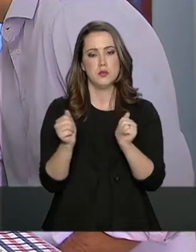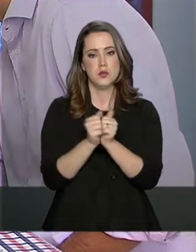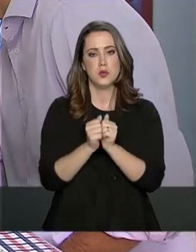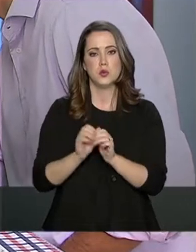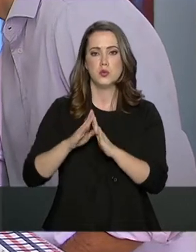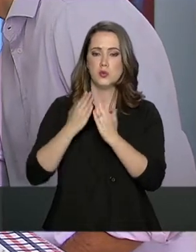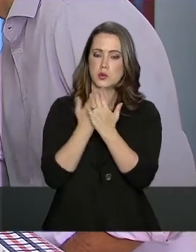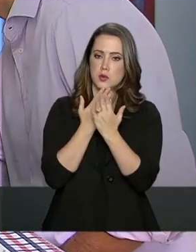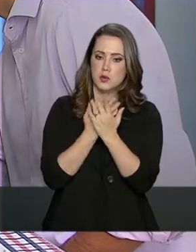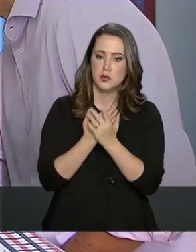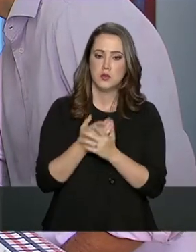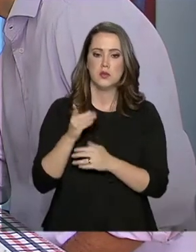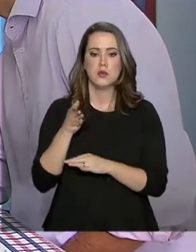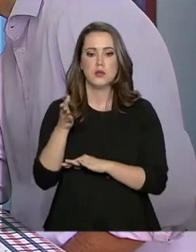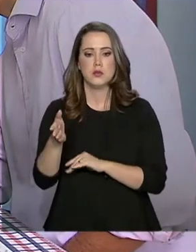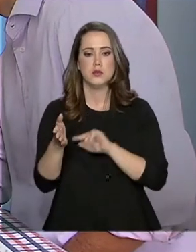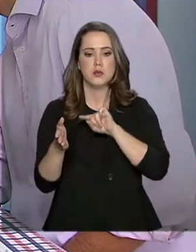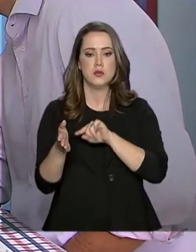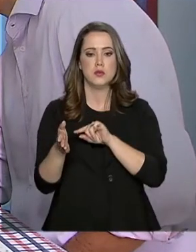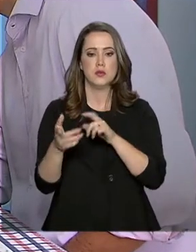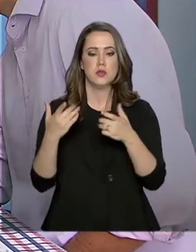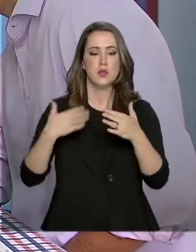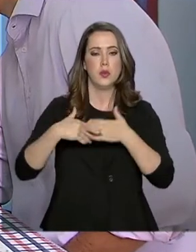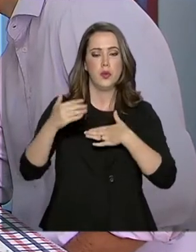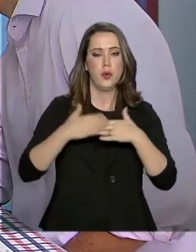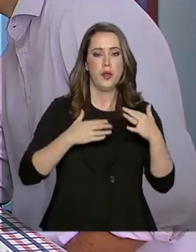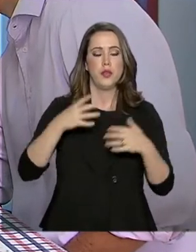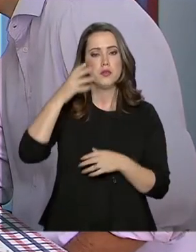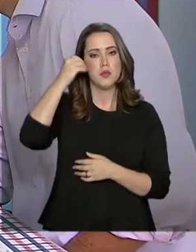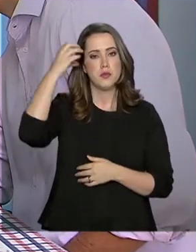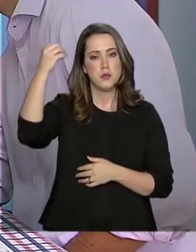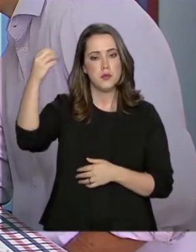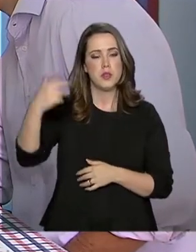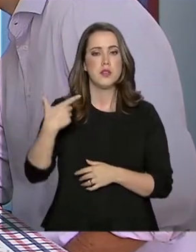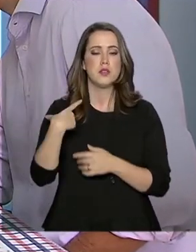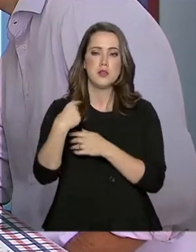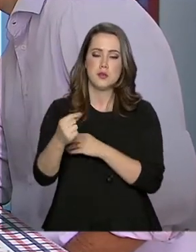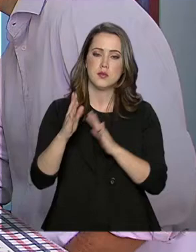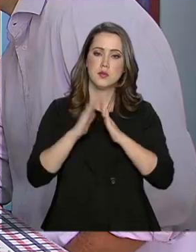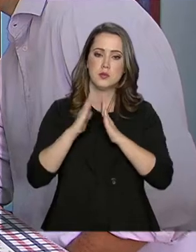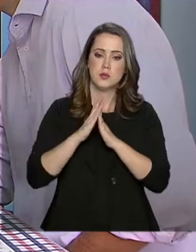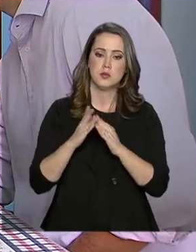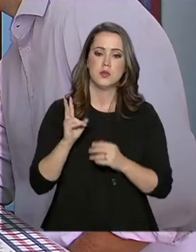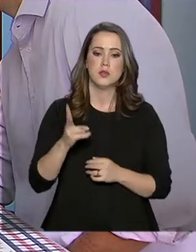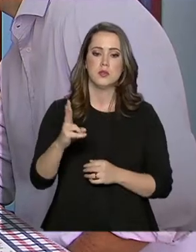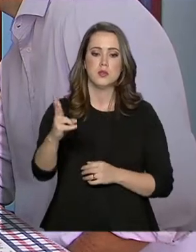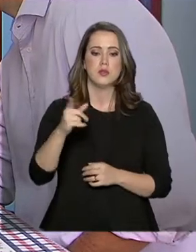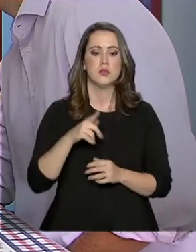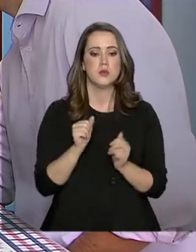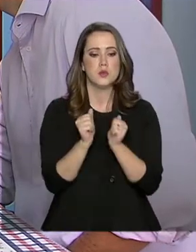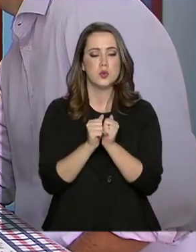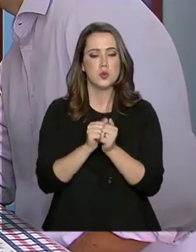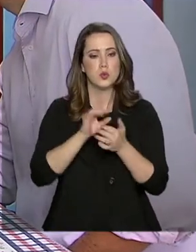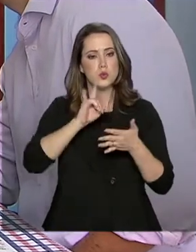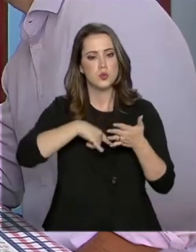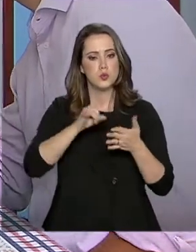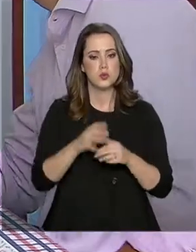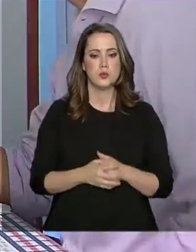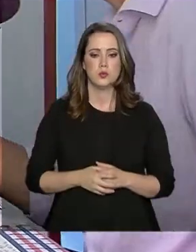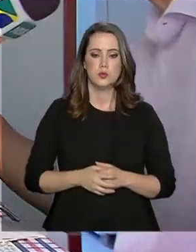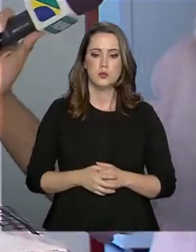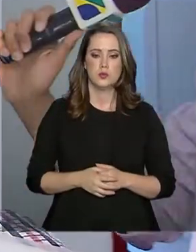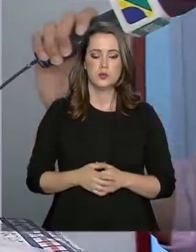vou para a escola, quando eu vou para alguma viagem, quando eu vou sair de casa. Eu sempre estou andando com a minha identidade.